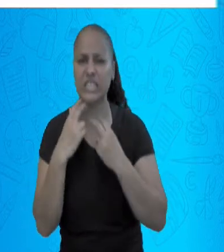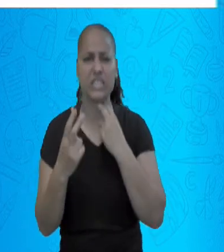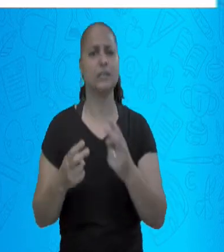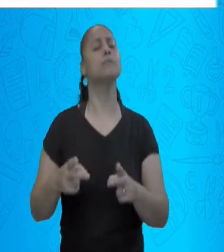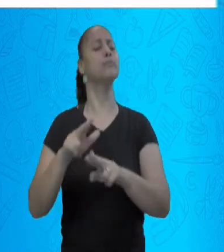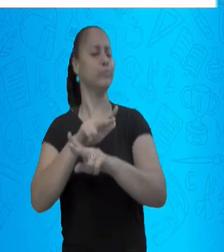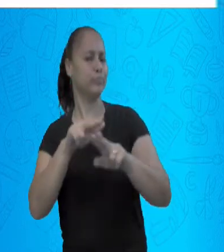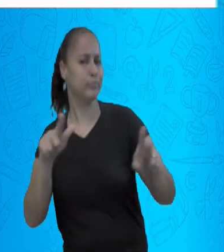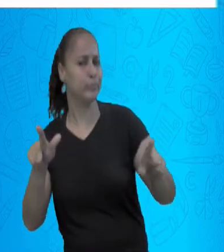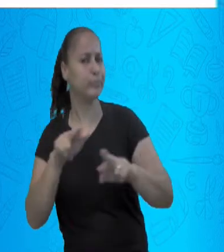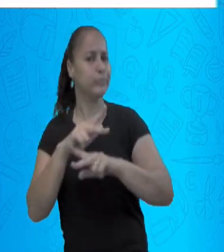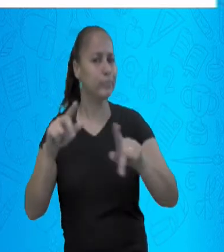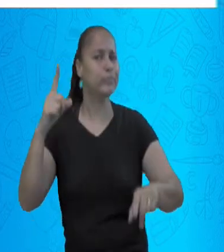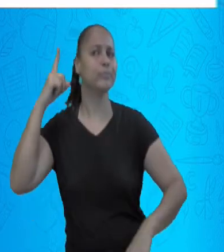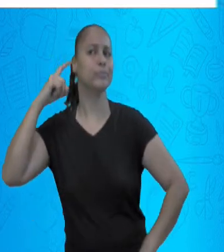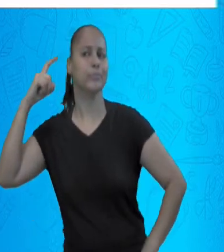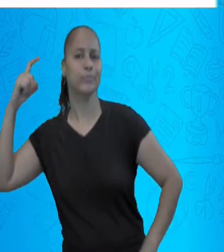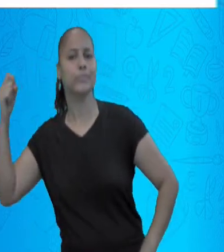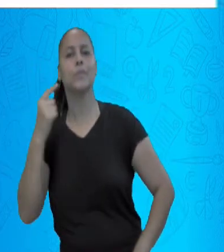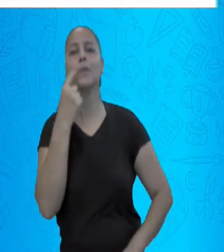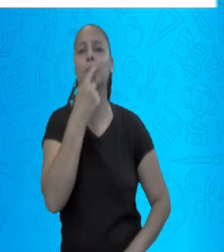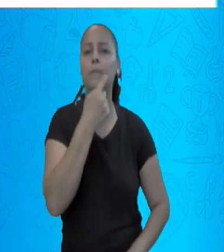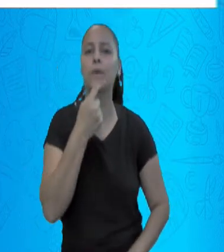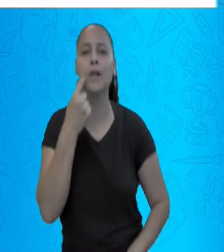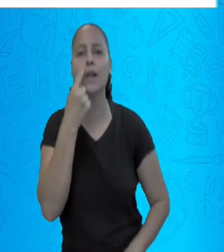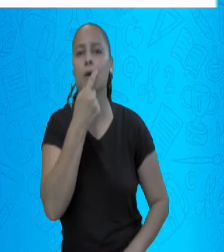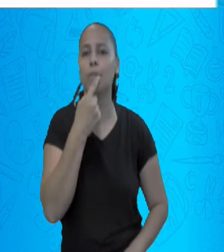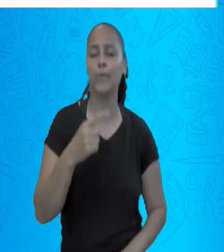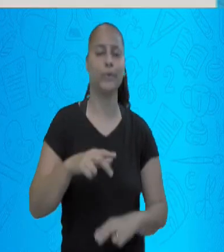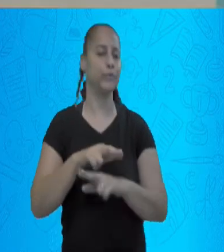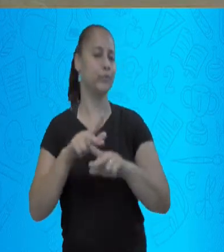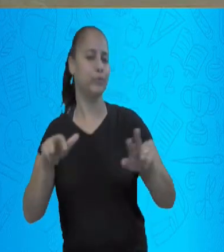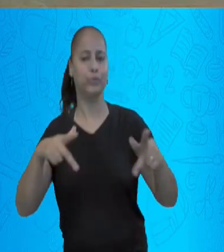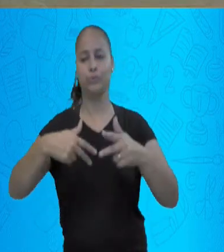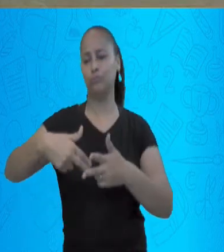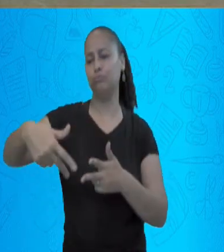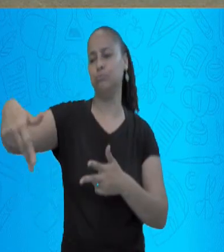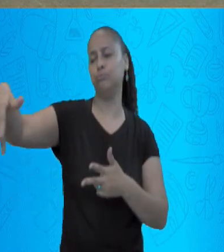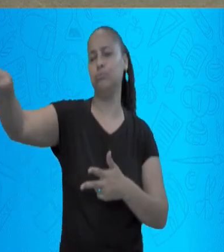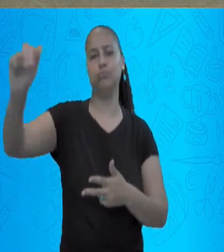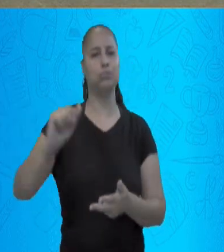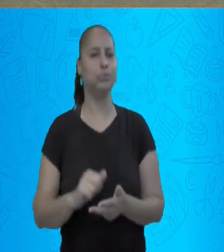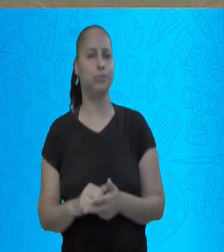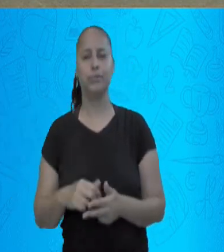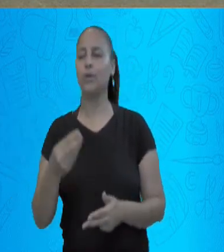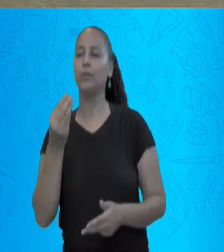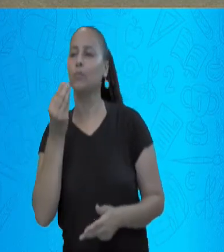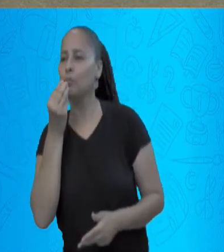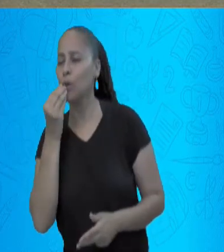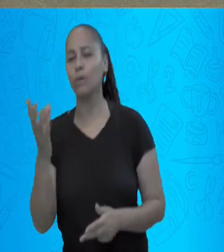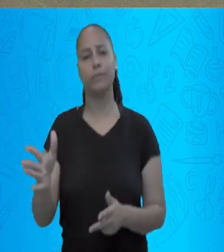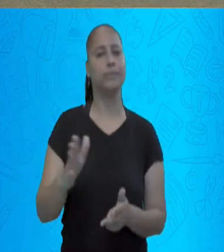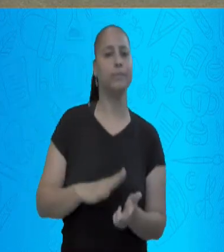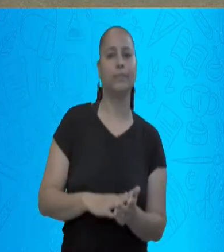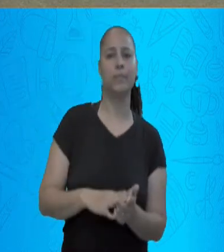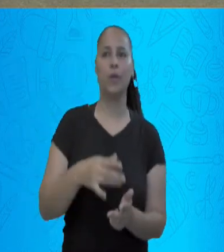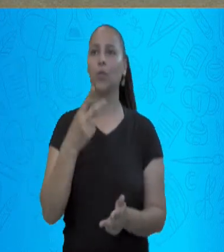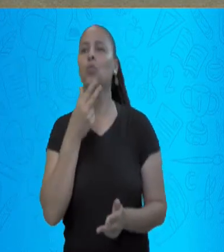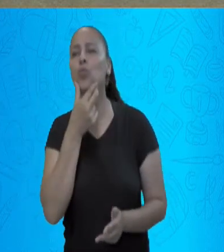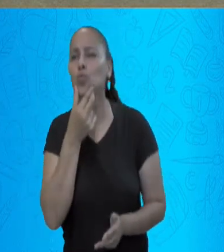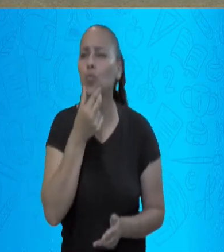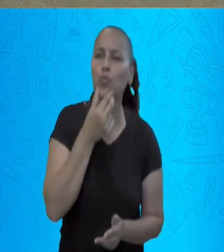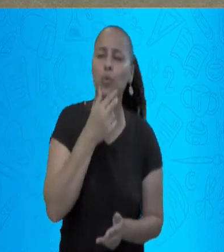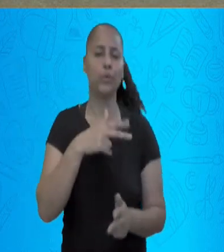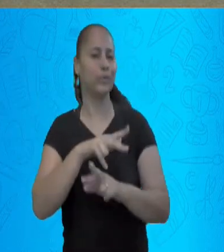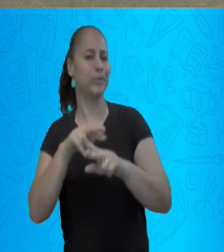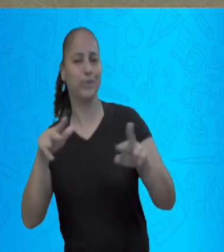são formas de produzir sons pela boca. E tantos outros mais, né? É um beijo, é um assovio